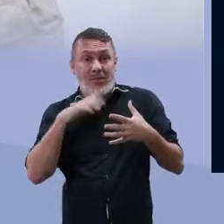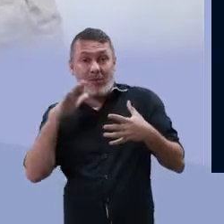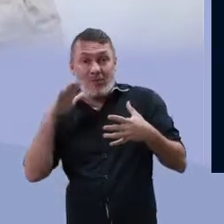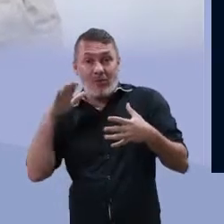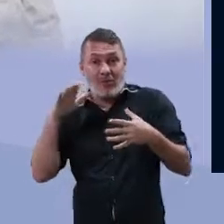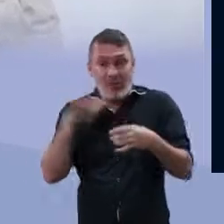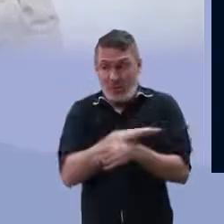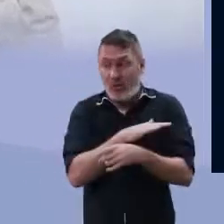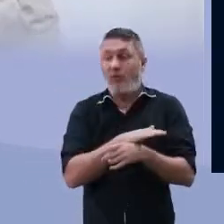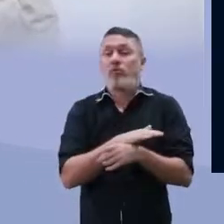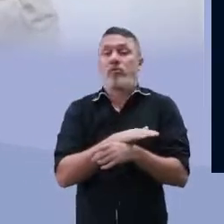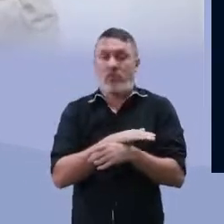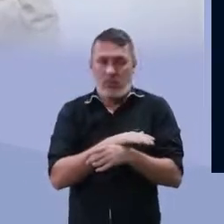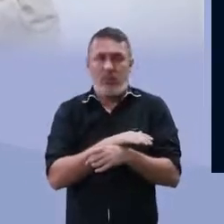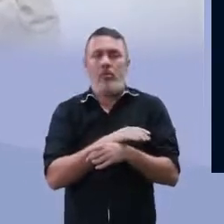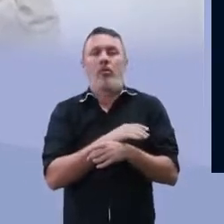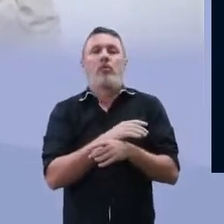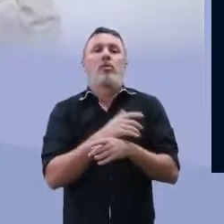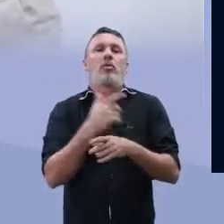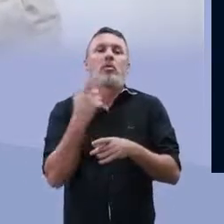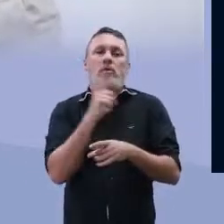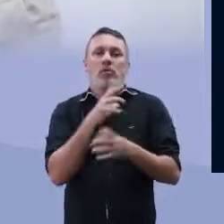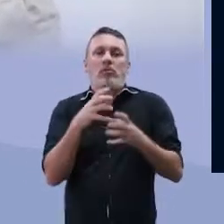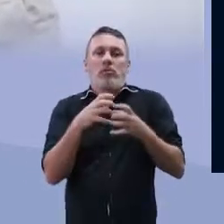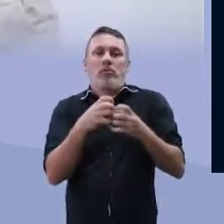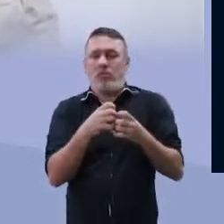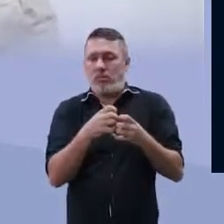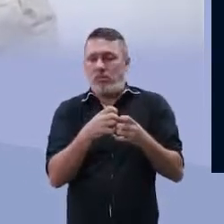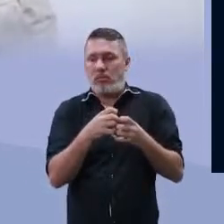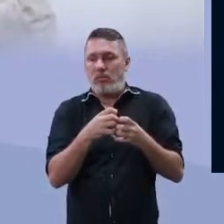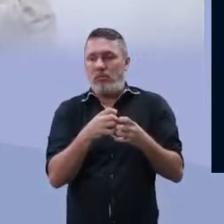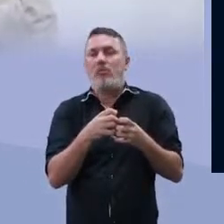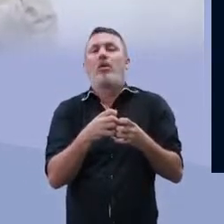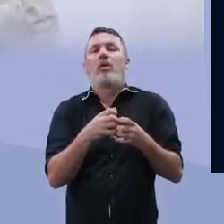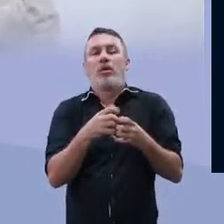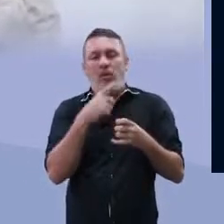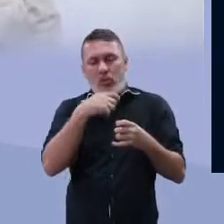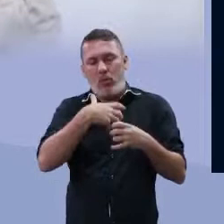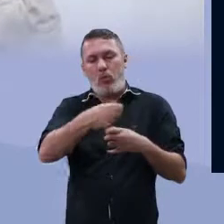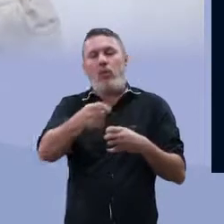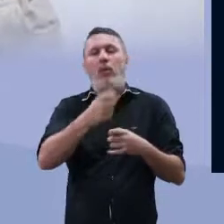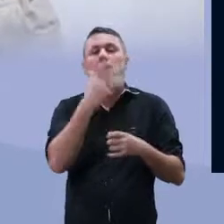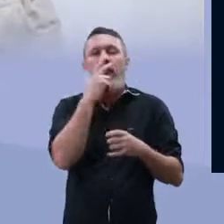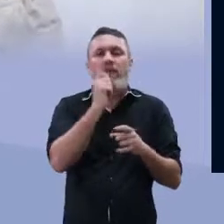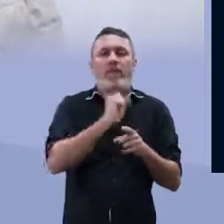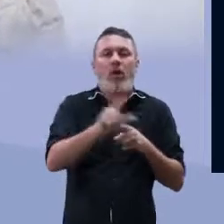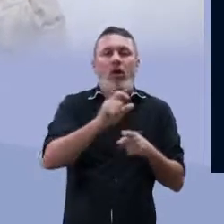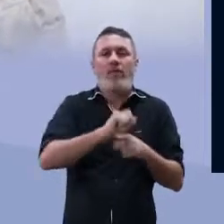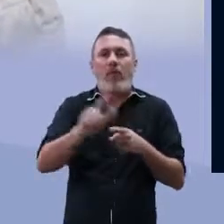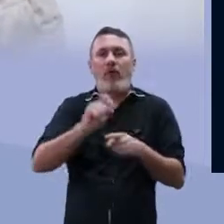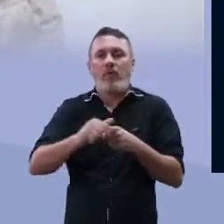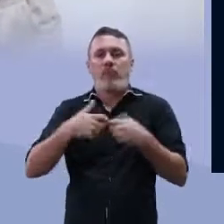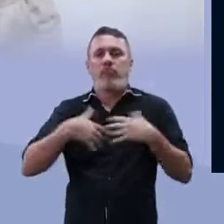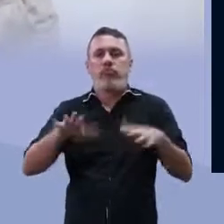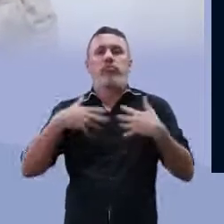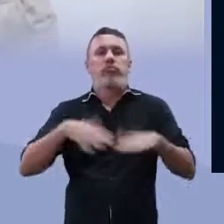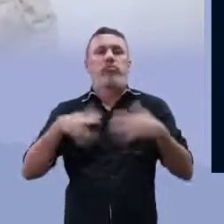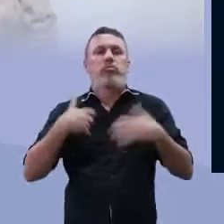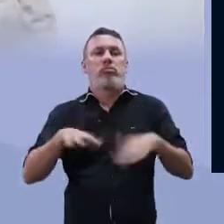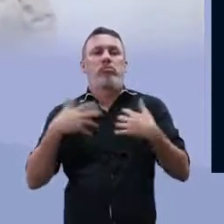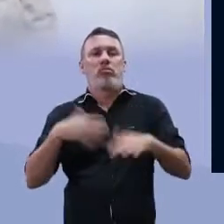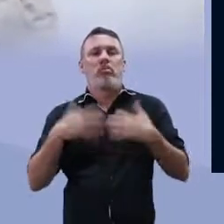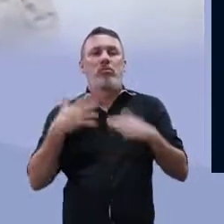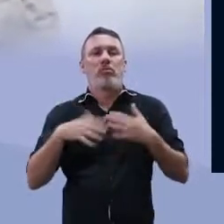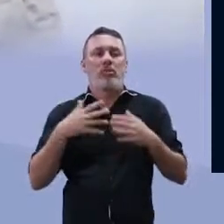enchendo. Quando ele está completamente preenchido, ele pode se contrair. Quando ele contrai, ele manda essa água para